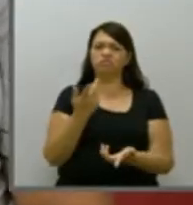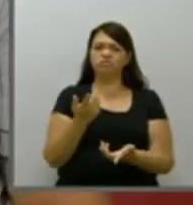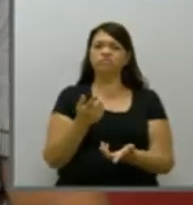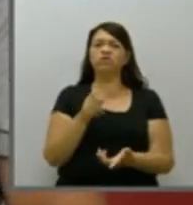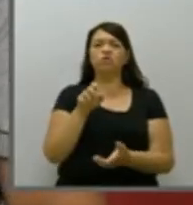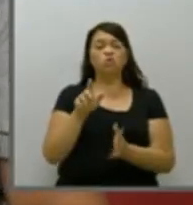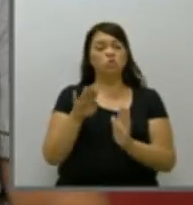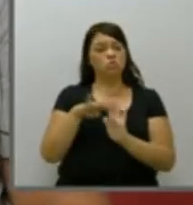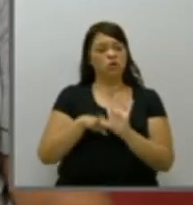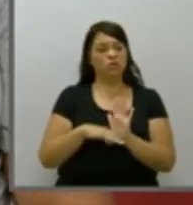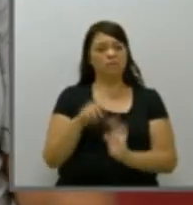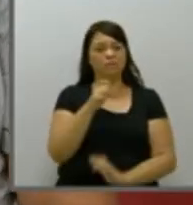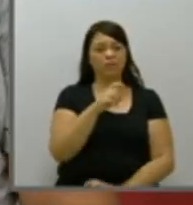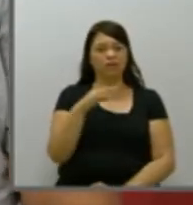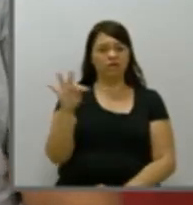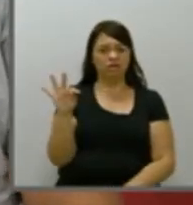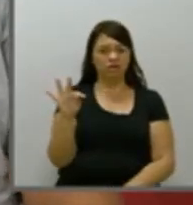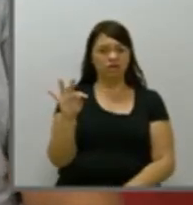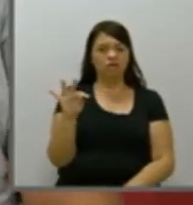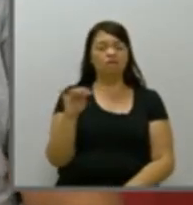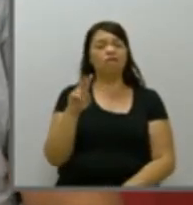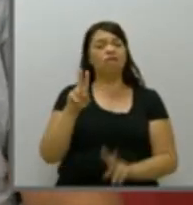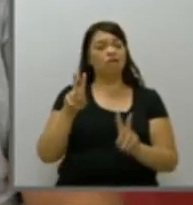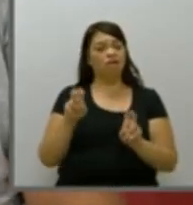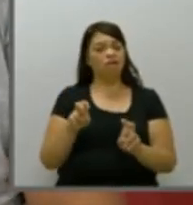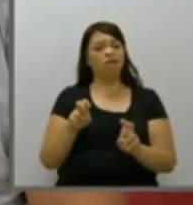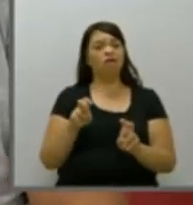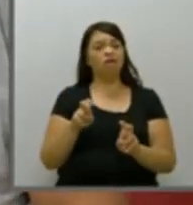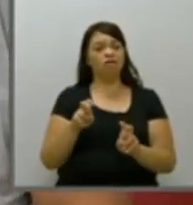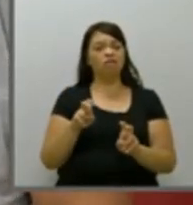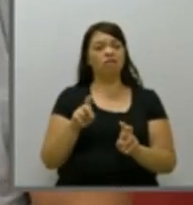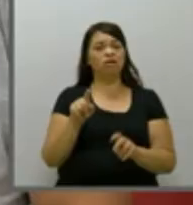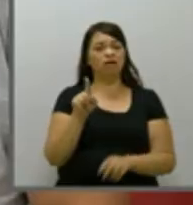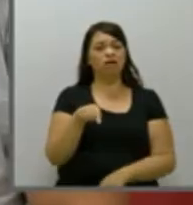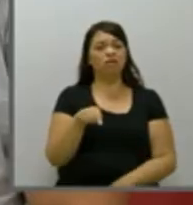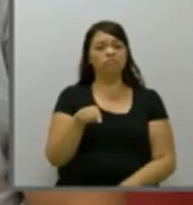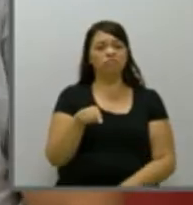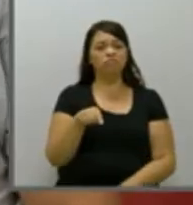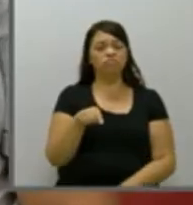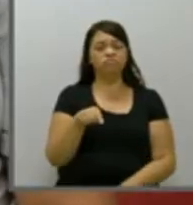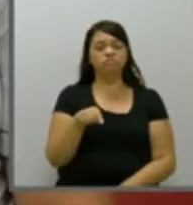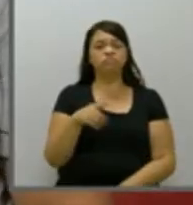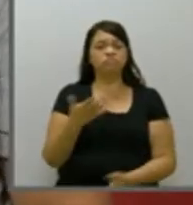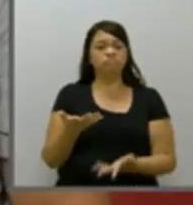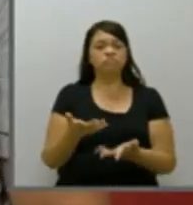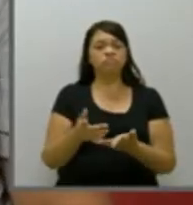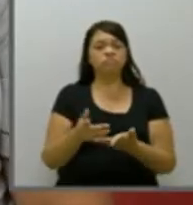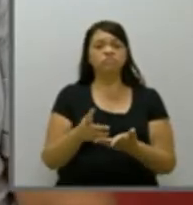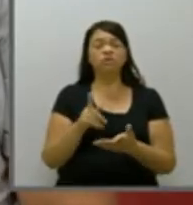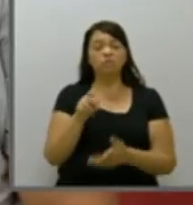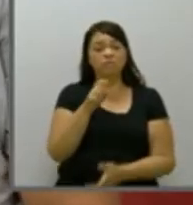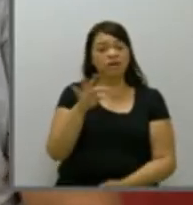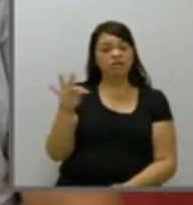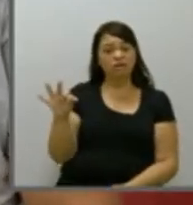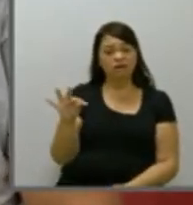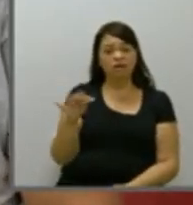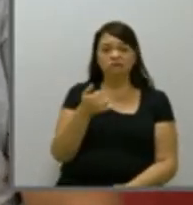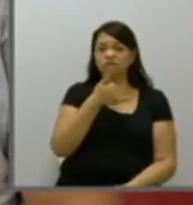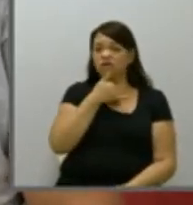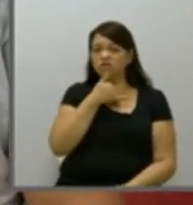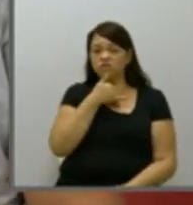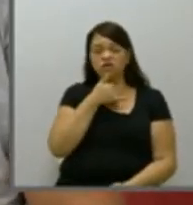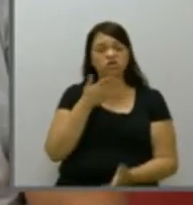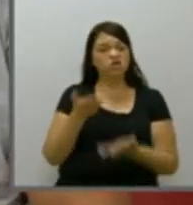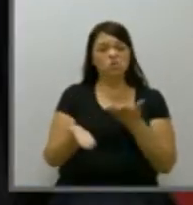do PT, era o processo da questão da estatização da empresa. Então, hoje nós vemos que o PT, infelizmente, não atende ao interesse dos